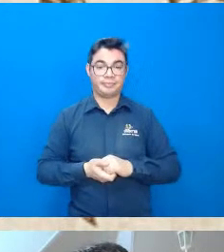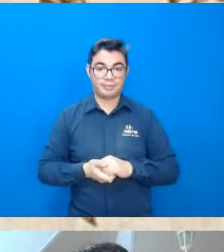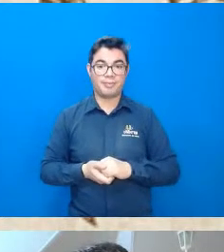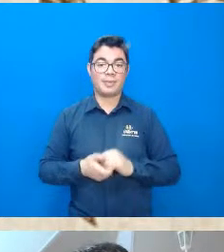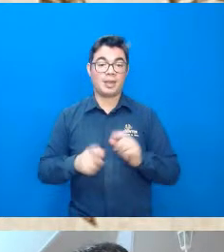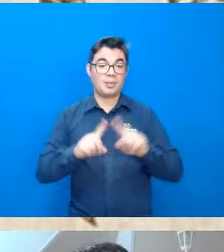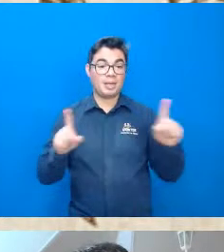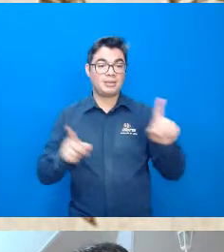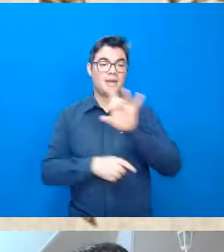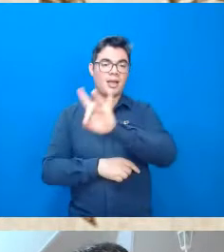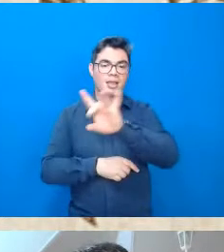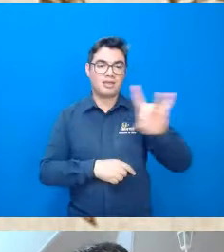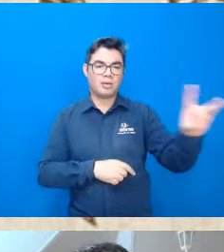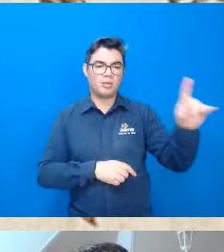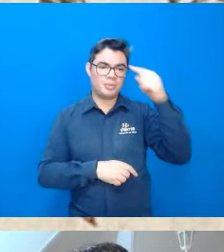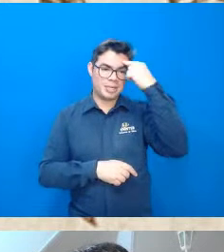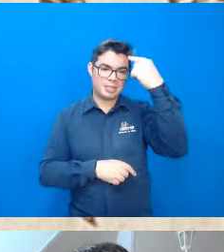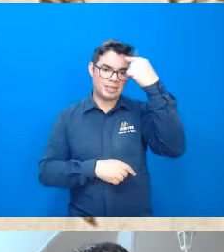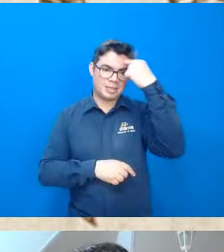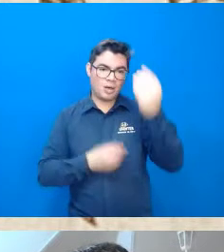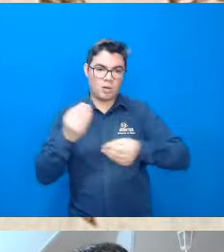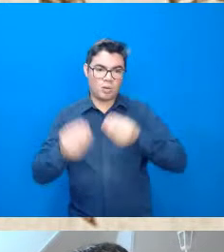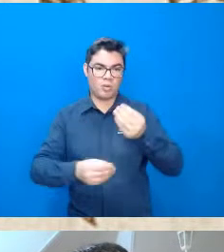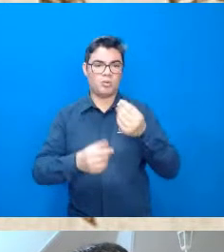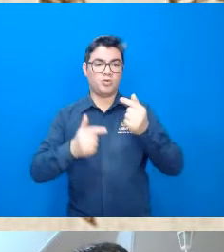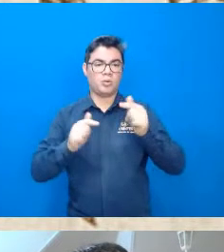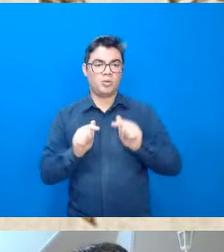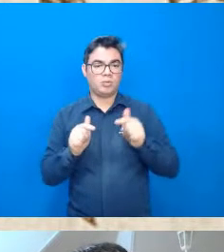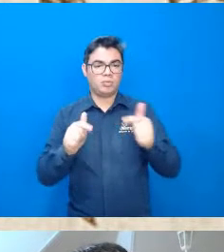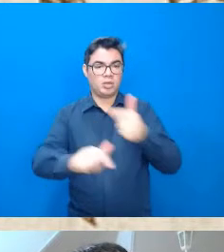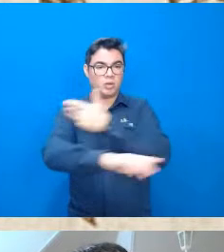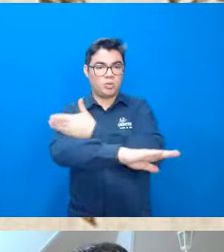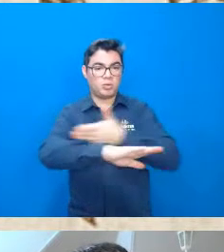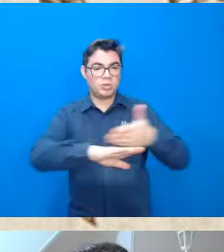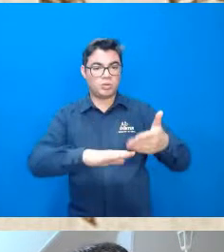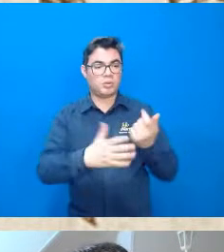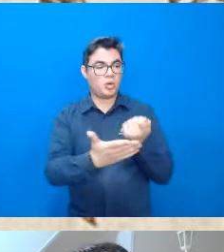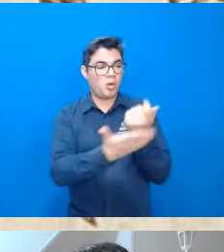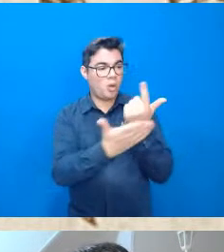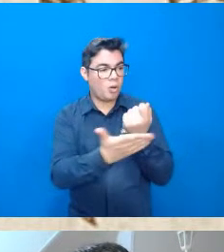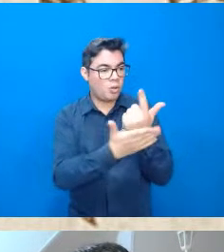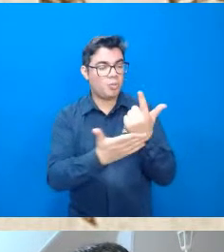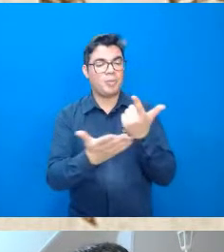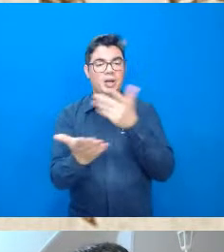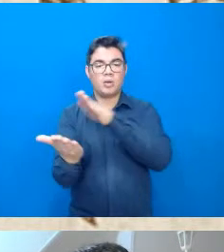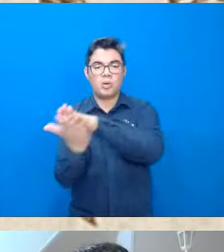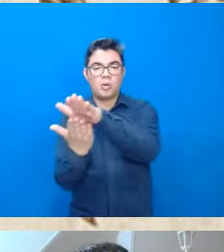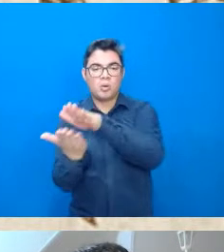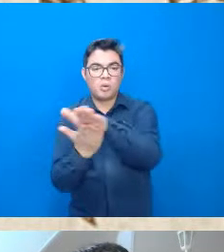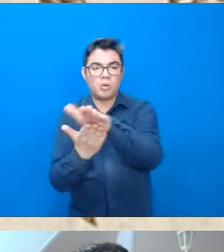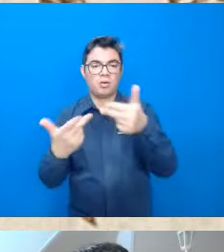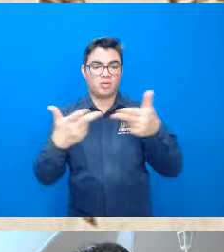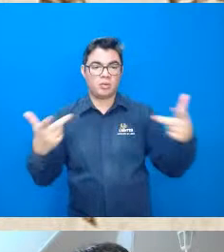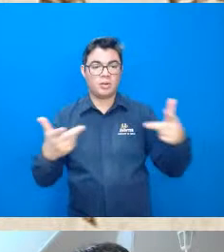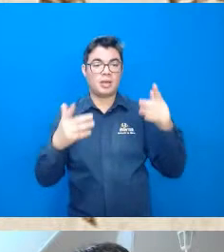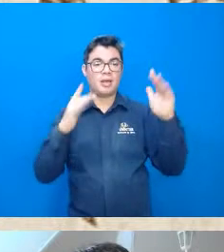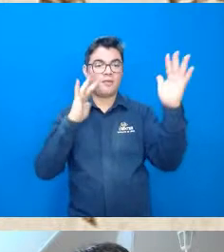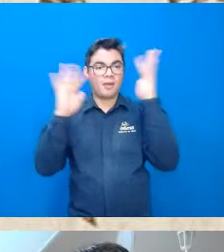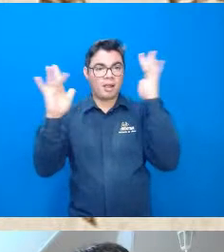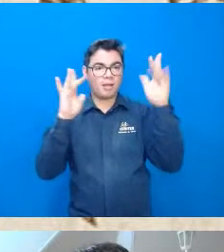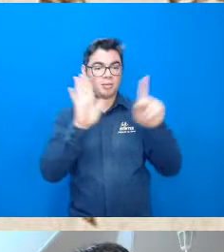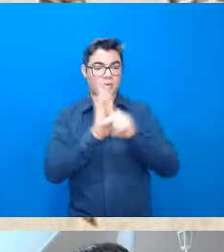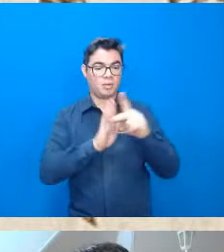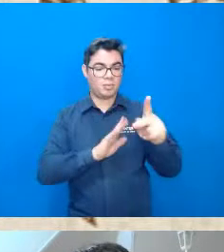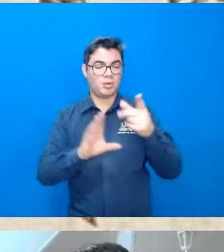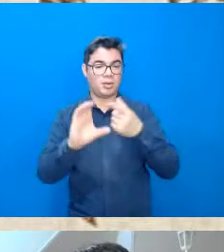cabe a cada um repensar os seus atos de compra e consumo que é o que reflete no capitalismo a partir